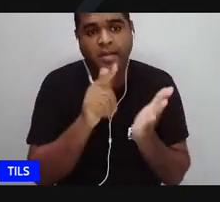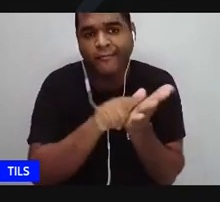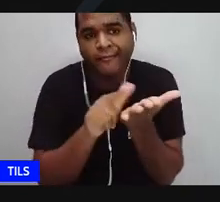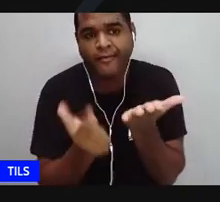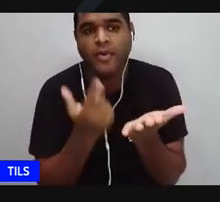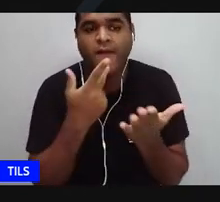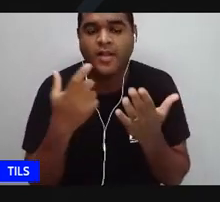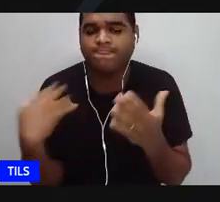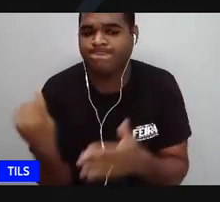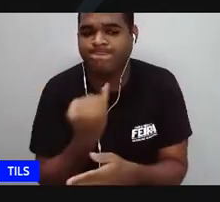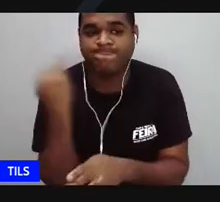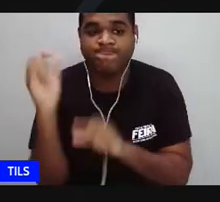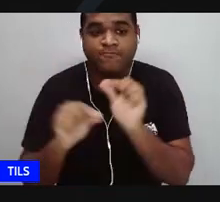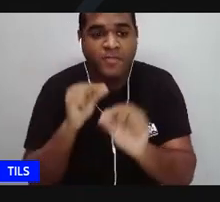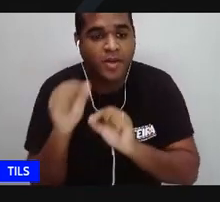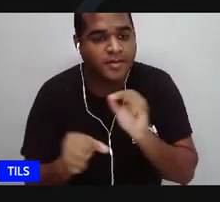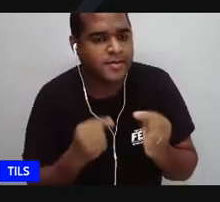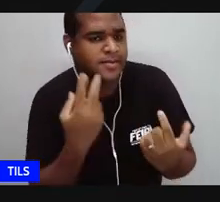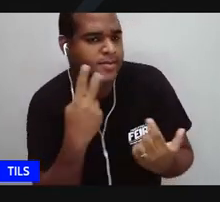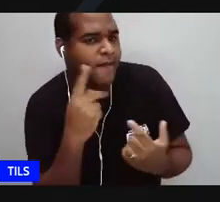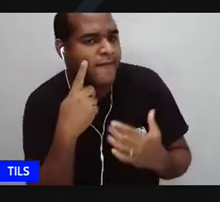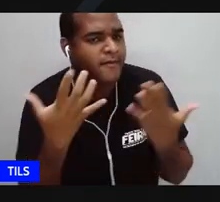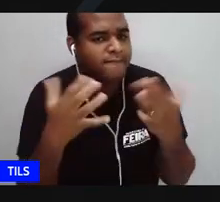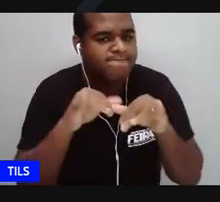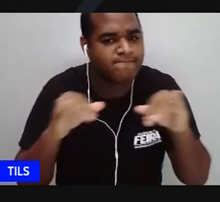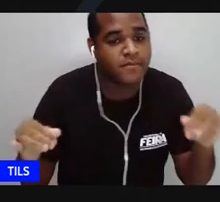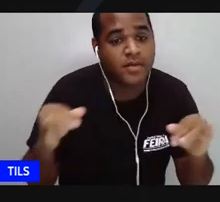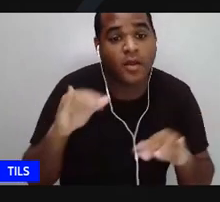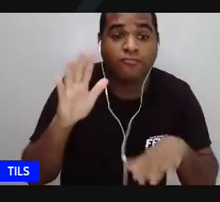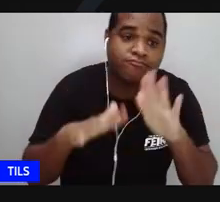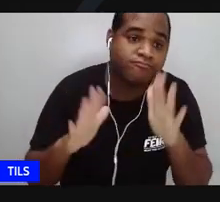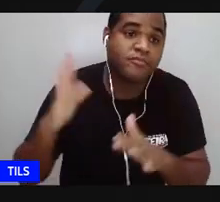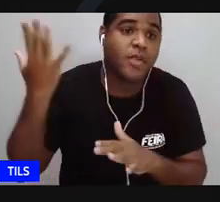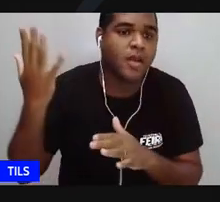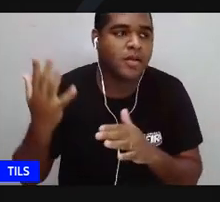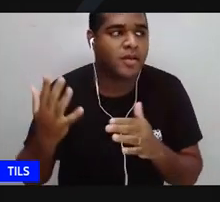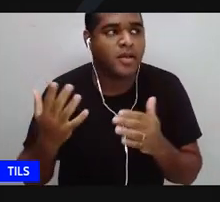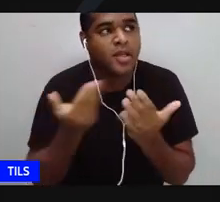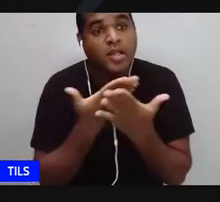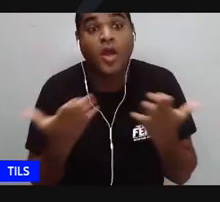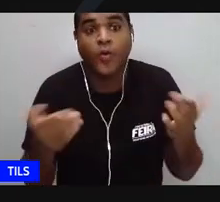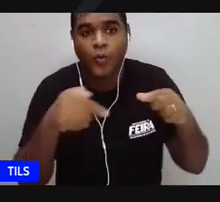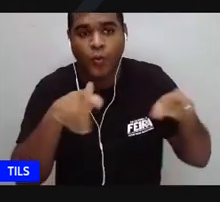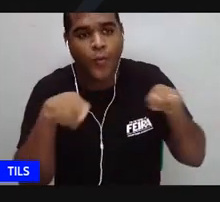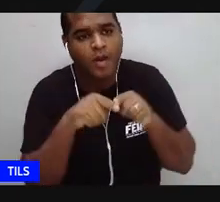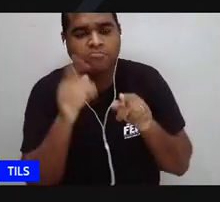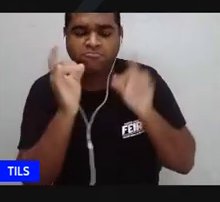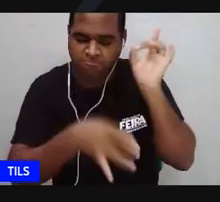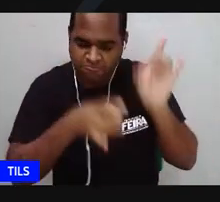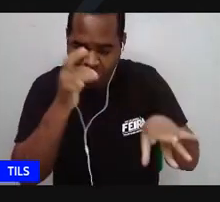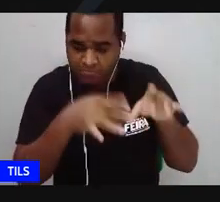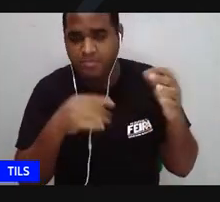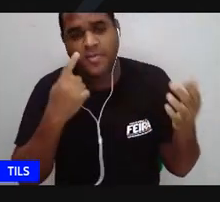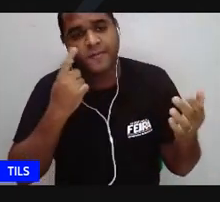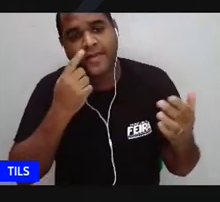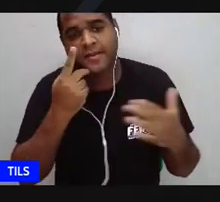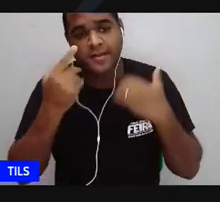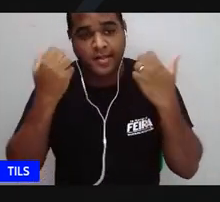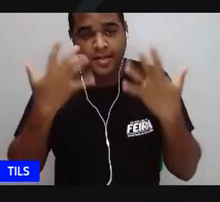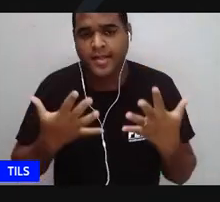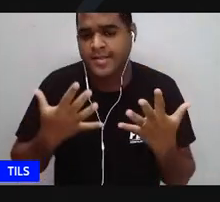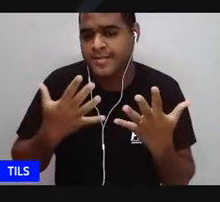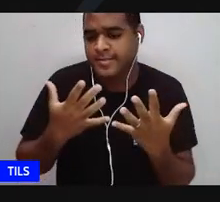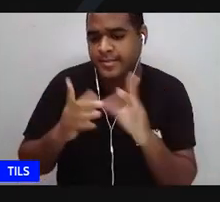era interessante, entendeu? Ele estava se relacionando e tal, enfim, então o quarto de desprezo, ele vai contar da